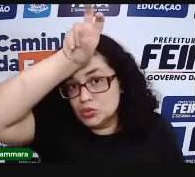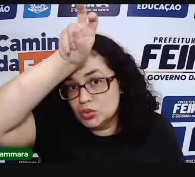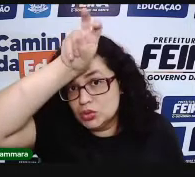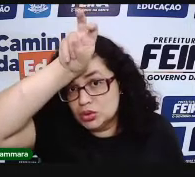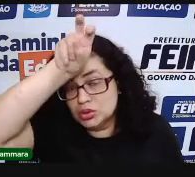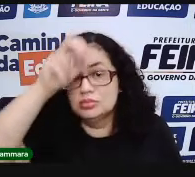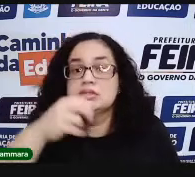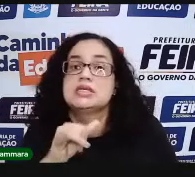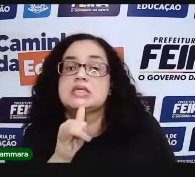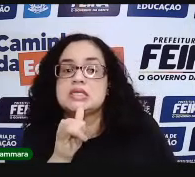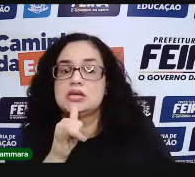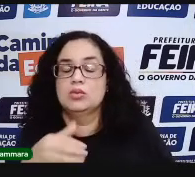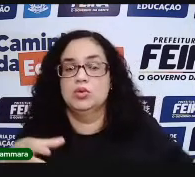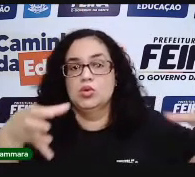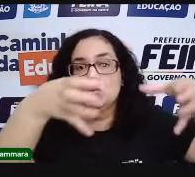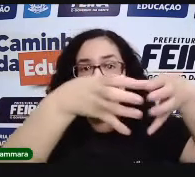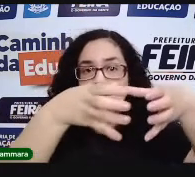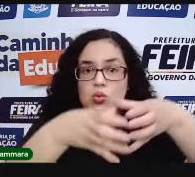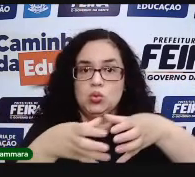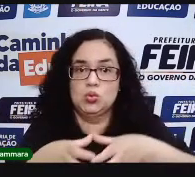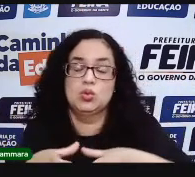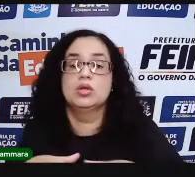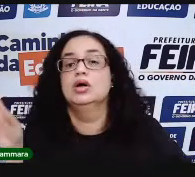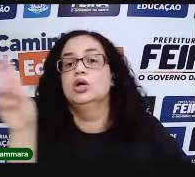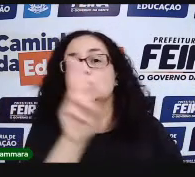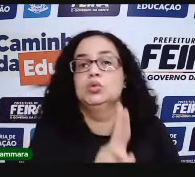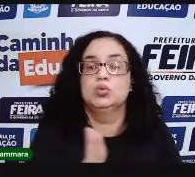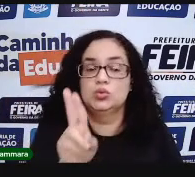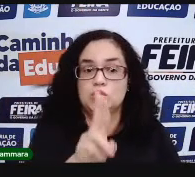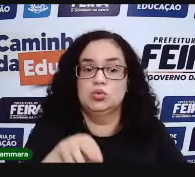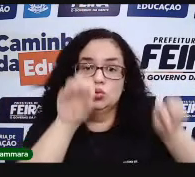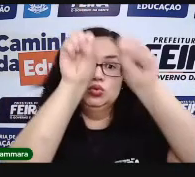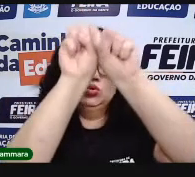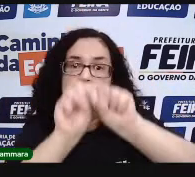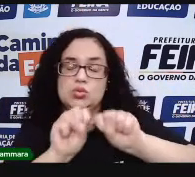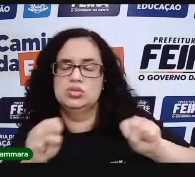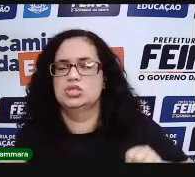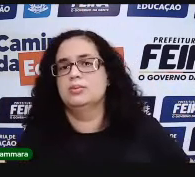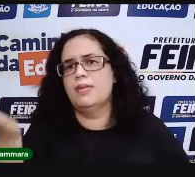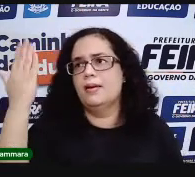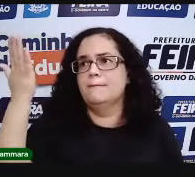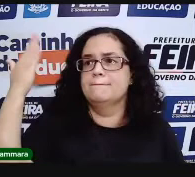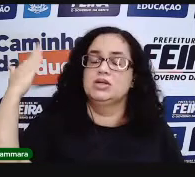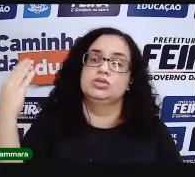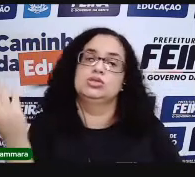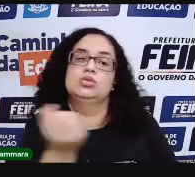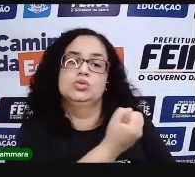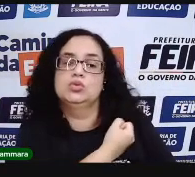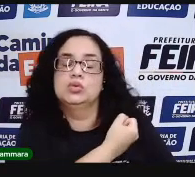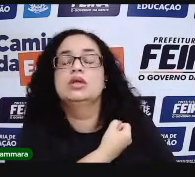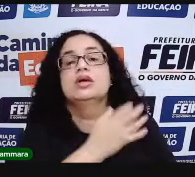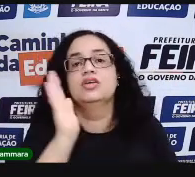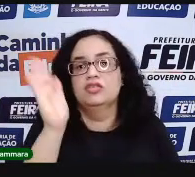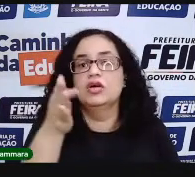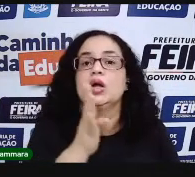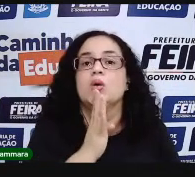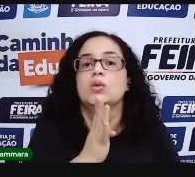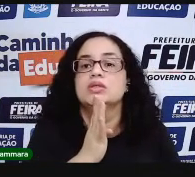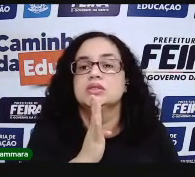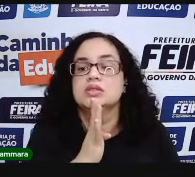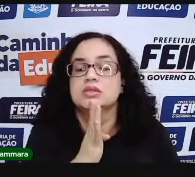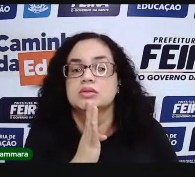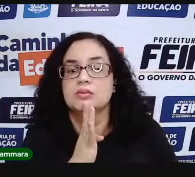Essa ideia de agrupar através de marca foi utilizada nos sistemas mais antigos de numeração. A gente vai conhecer